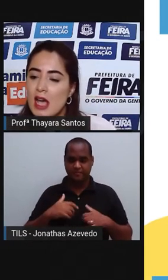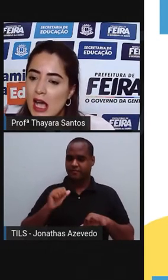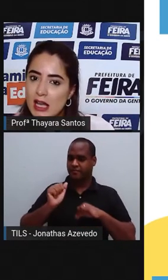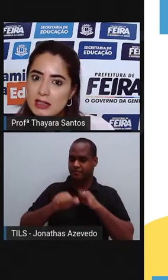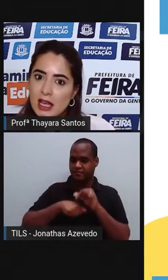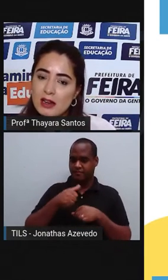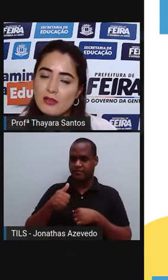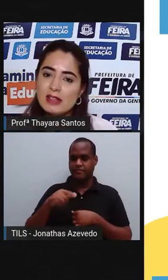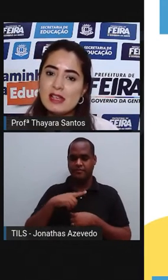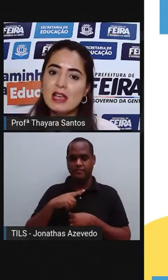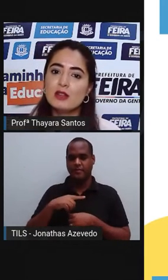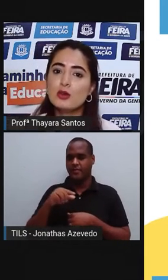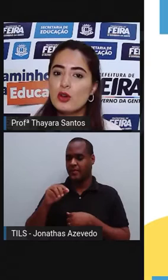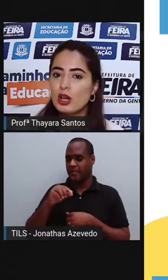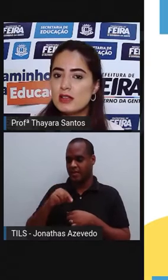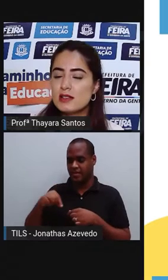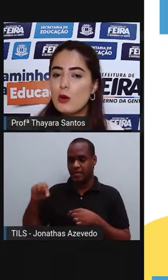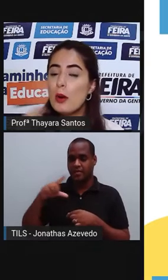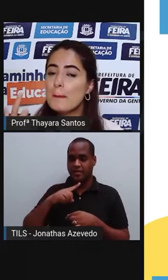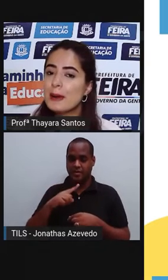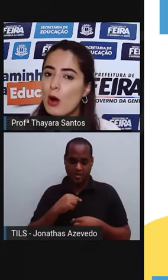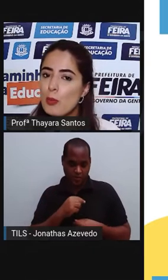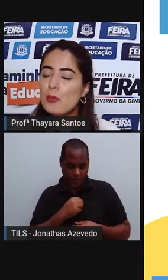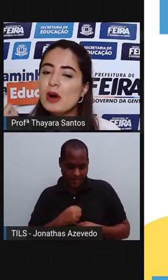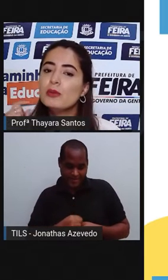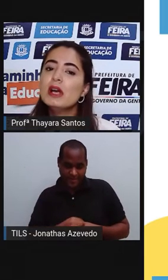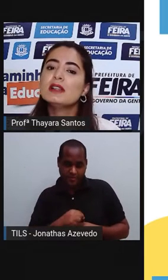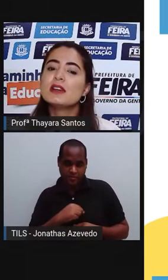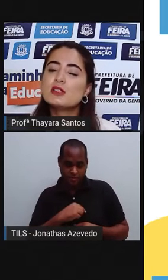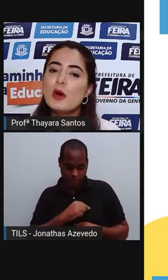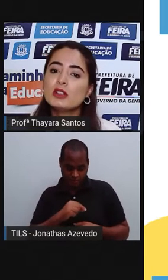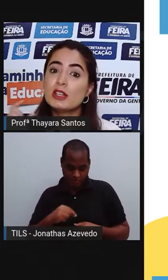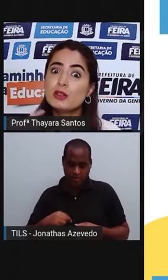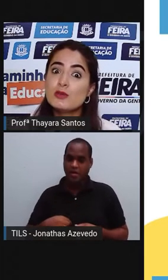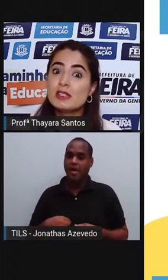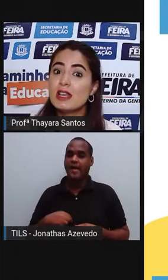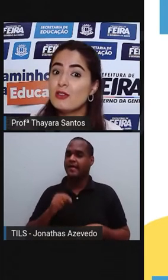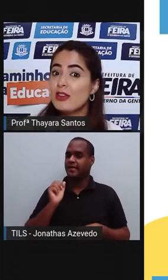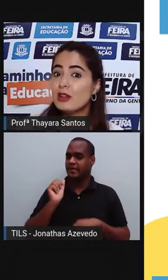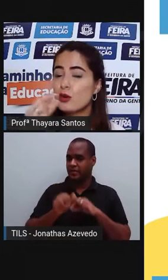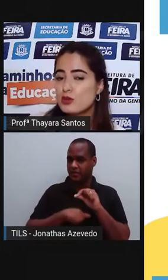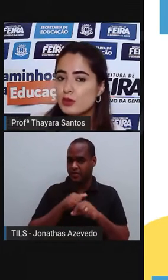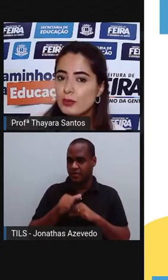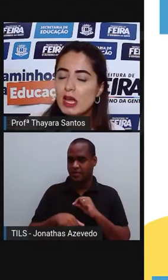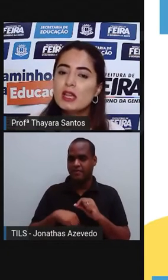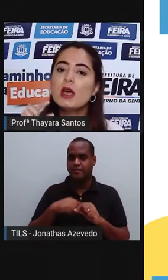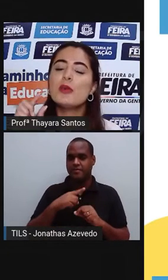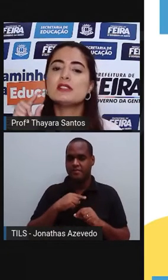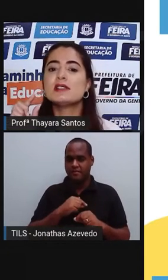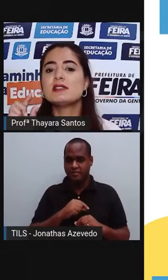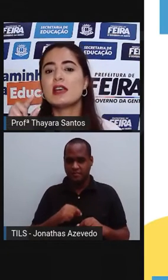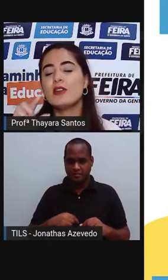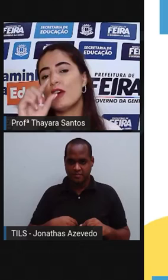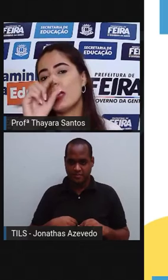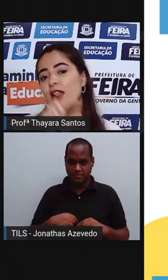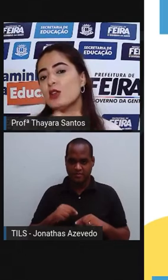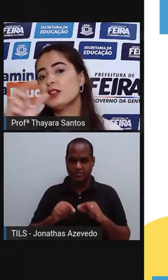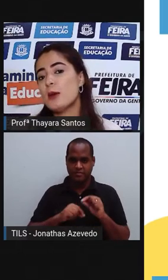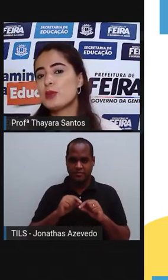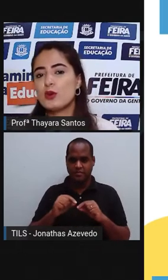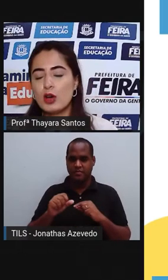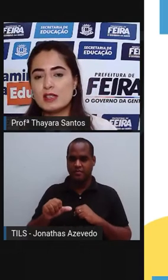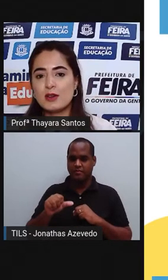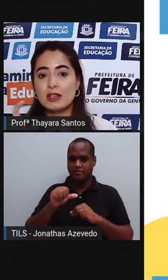aí. A artéria vai sair do coração para o pulmão, transportando um sangue venoso e depois esse sangue vai